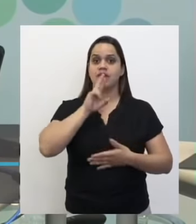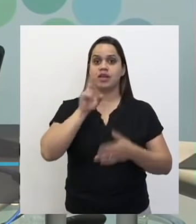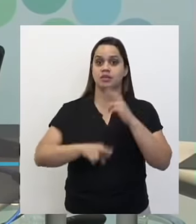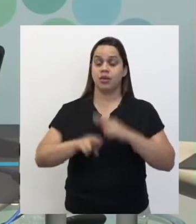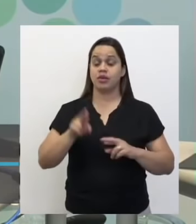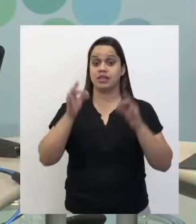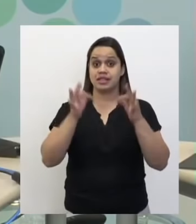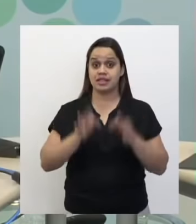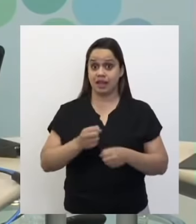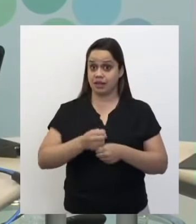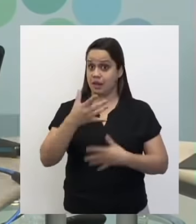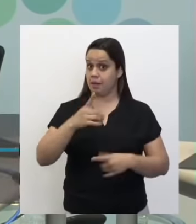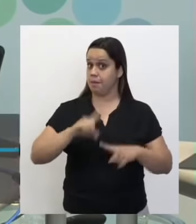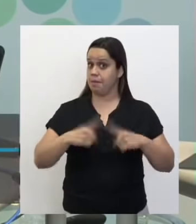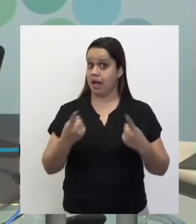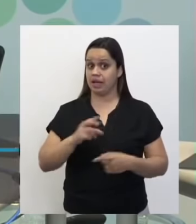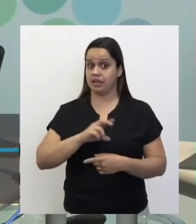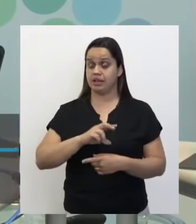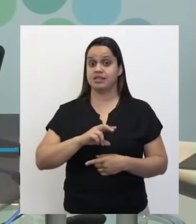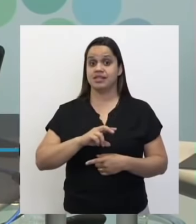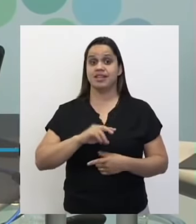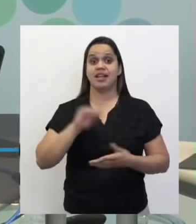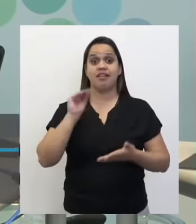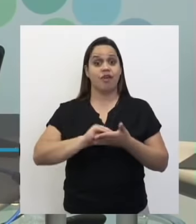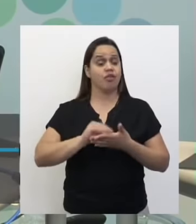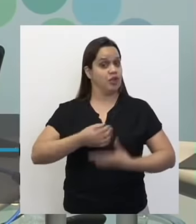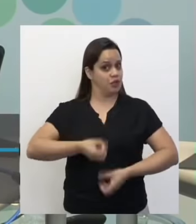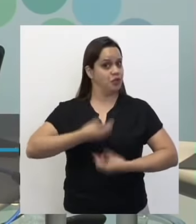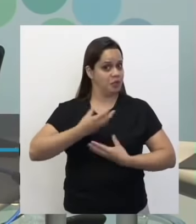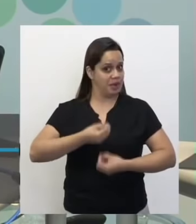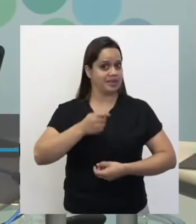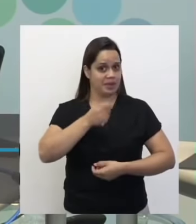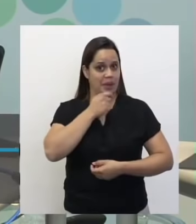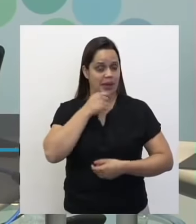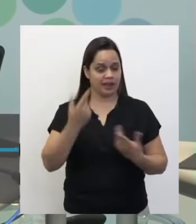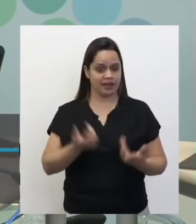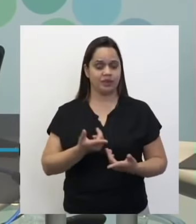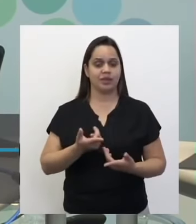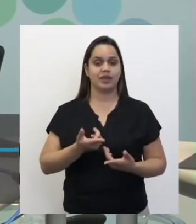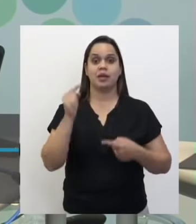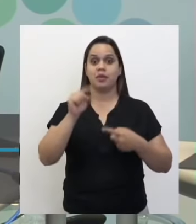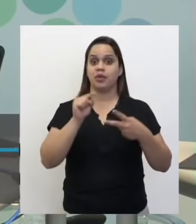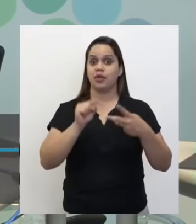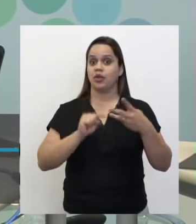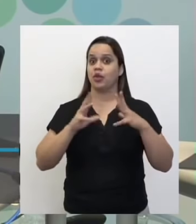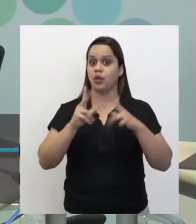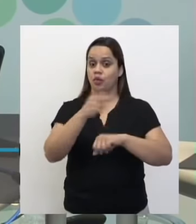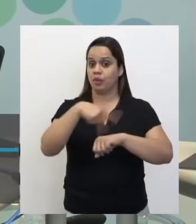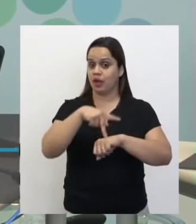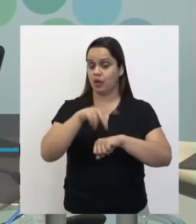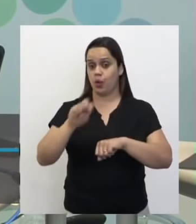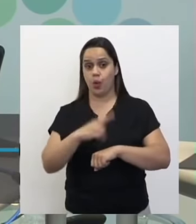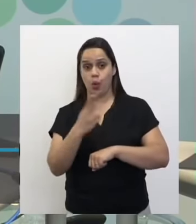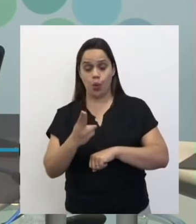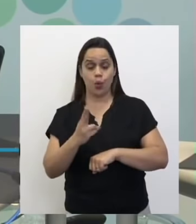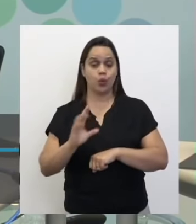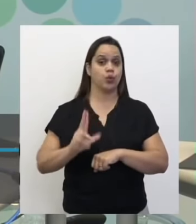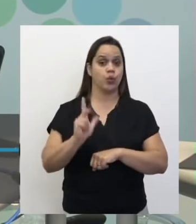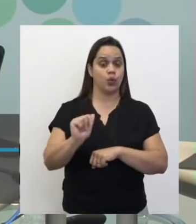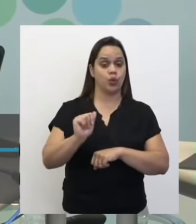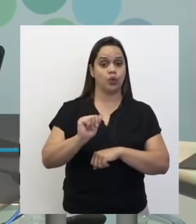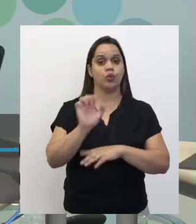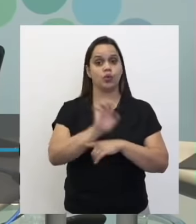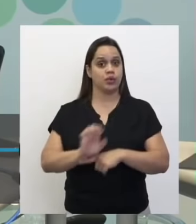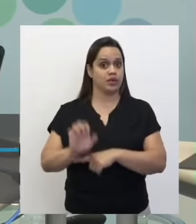aqui, mas nem todas estão completas, ou seja, apontando todos os países ou todos os estados. Não tem